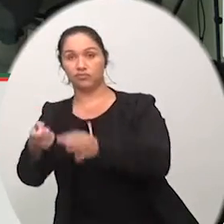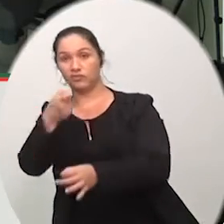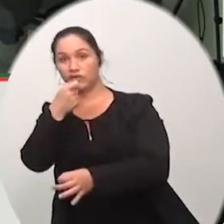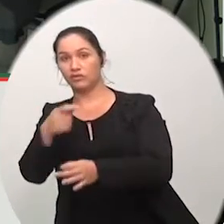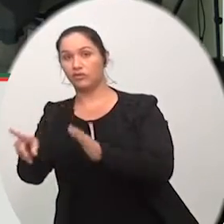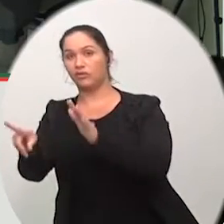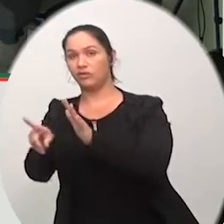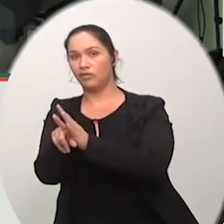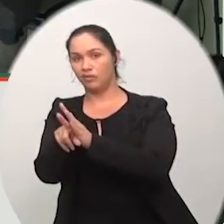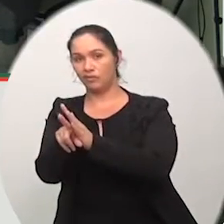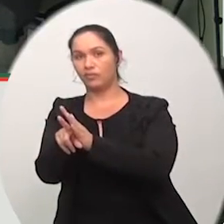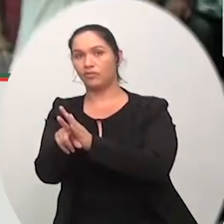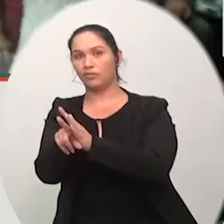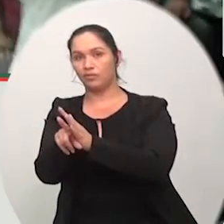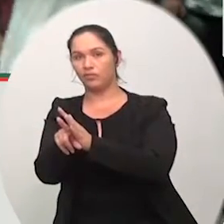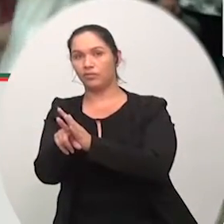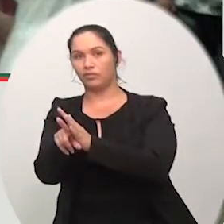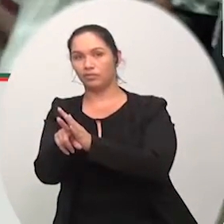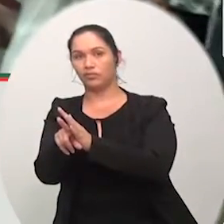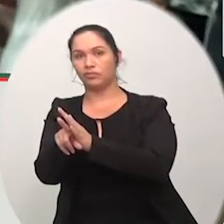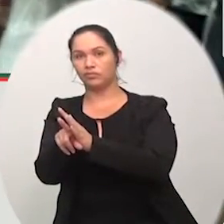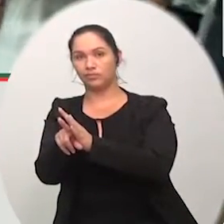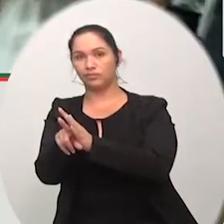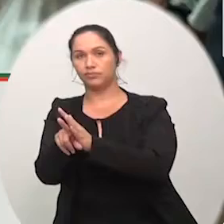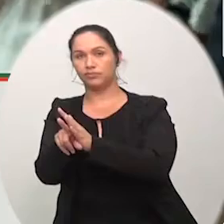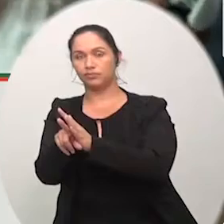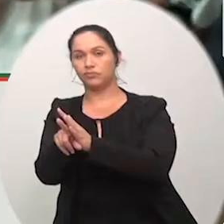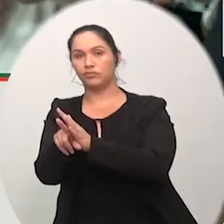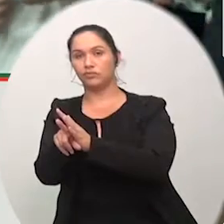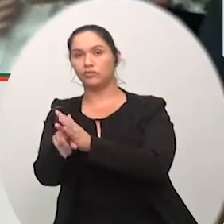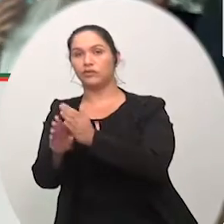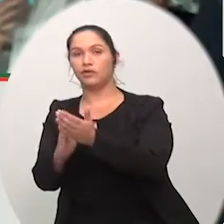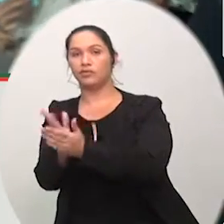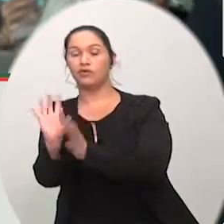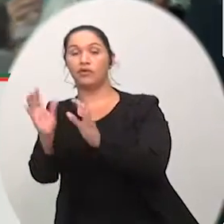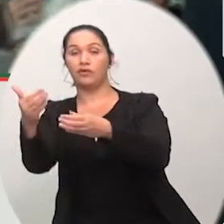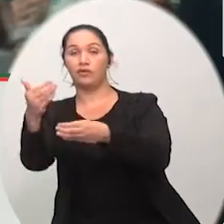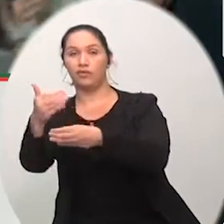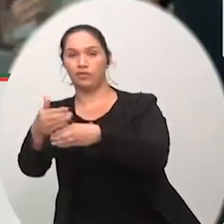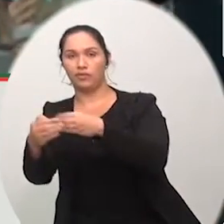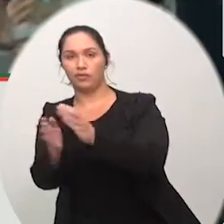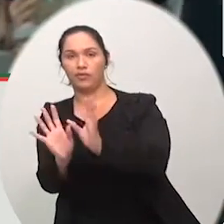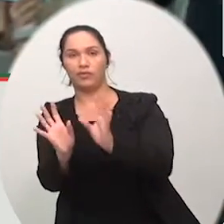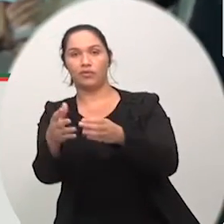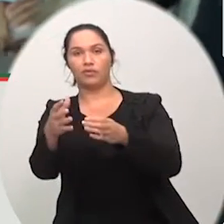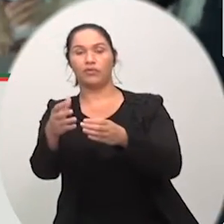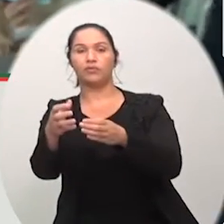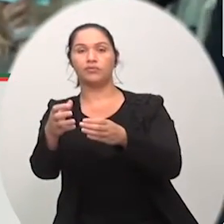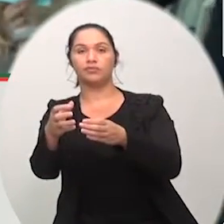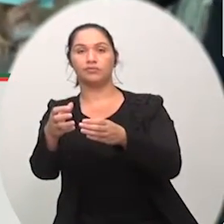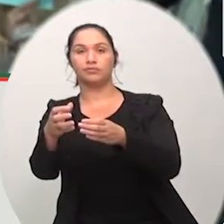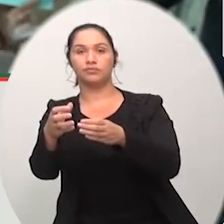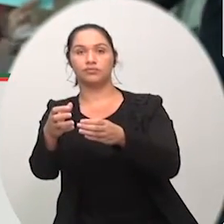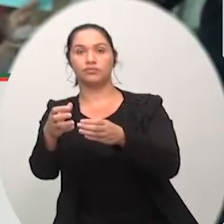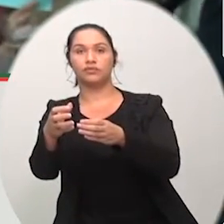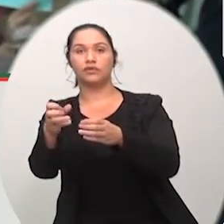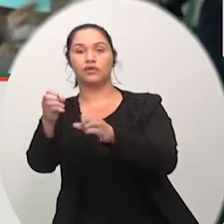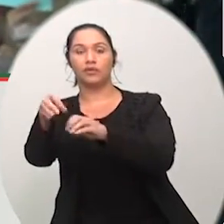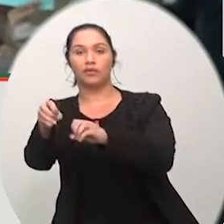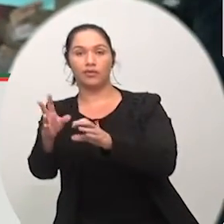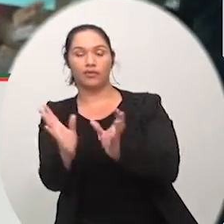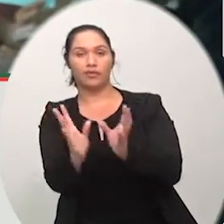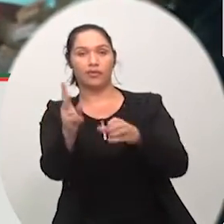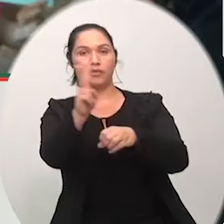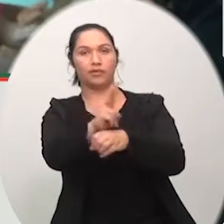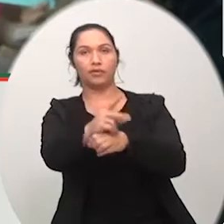legalidade e constitucionalidade as comissões de obras de educação e de fiscalização opinaram pela aprovação encaminhando-se